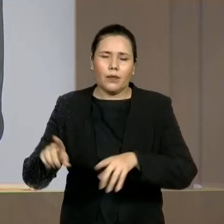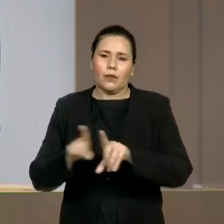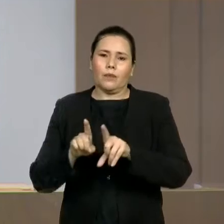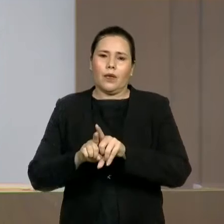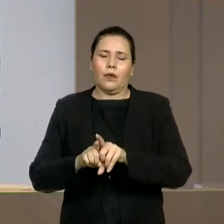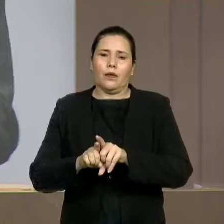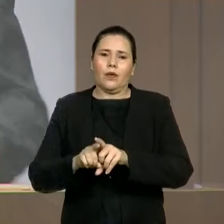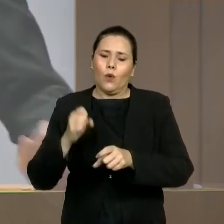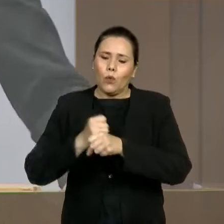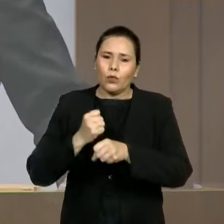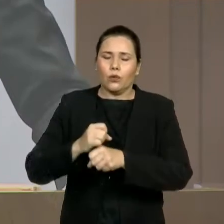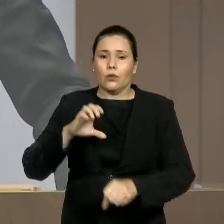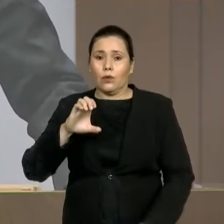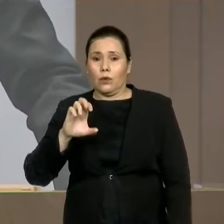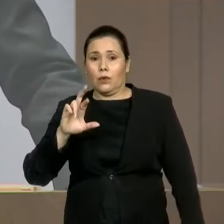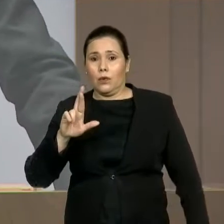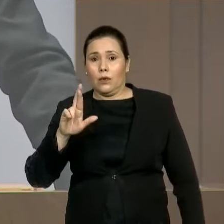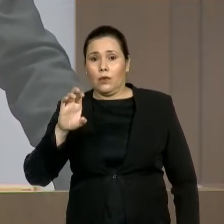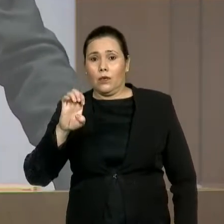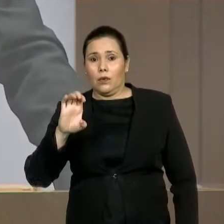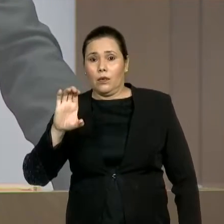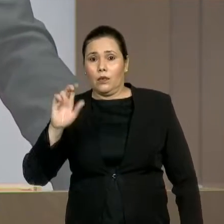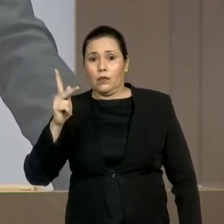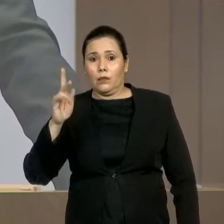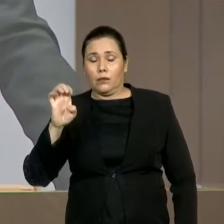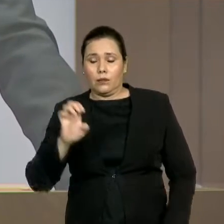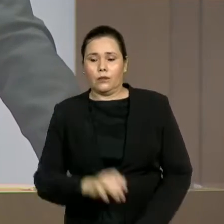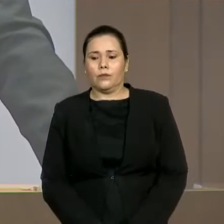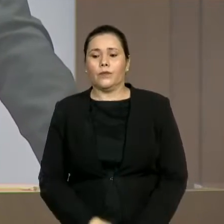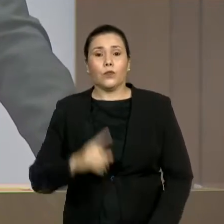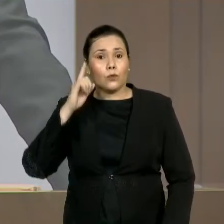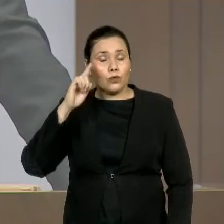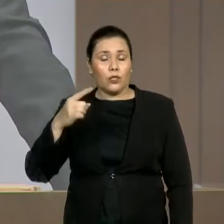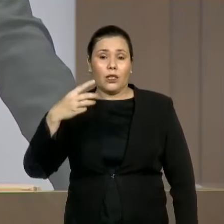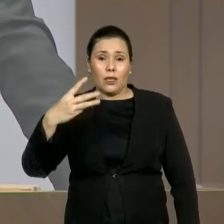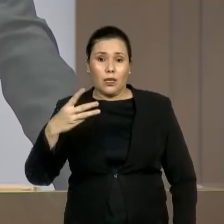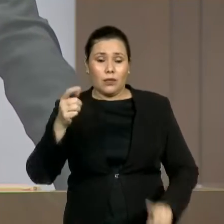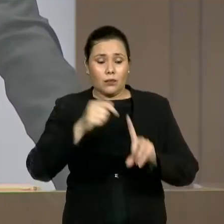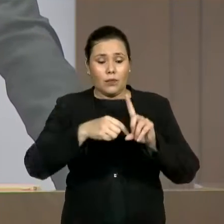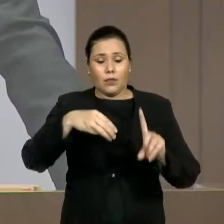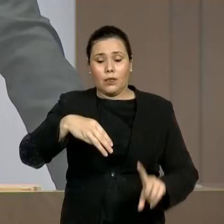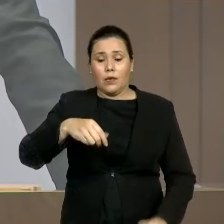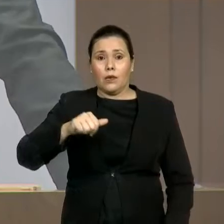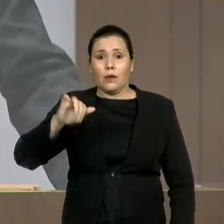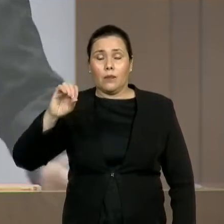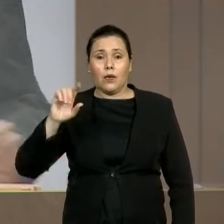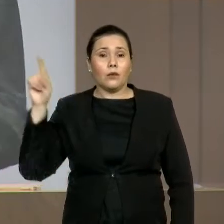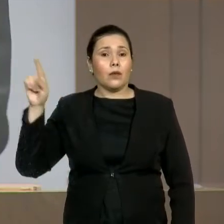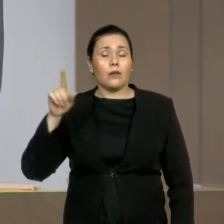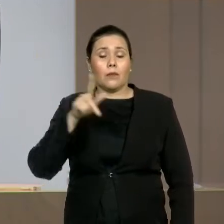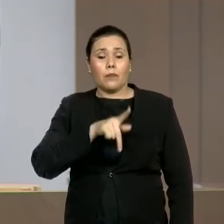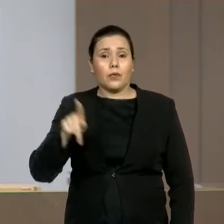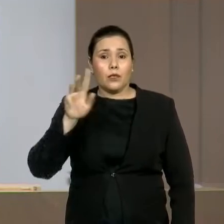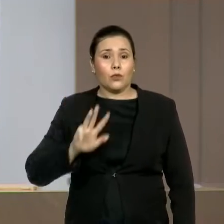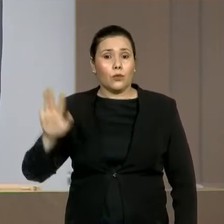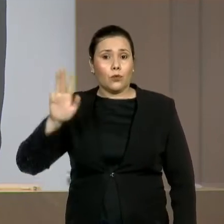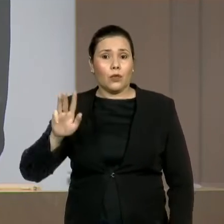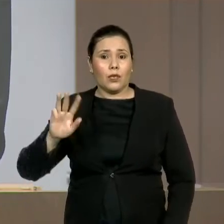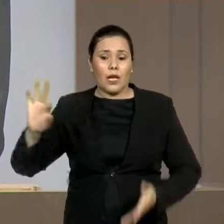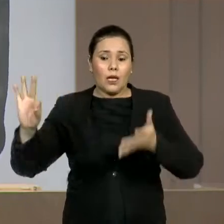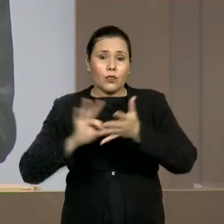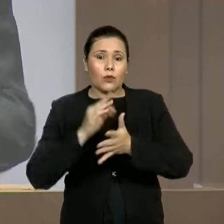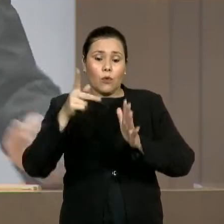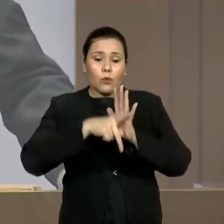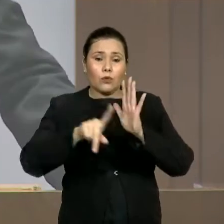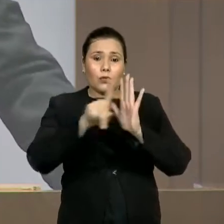isso, deputado Júlio, porque no último dia 3 de maio foi sancionado pelo presidente Lula um projeto de lei que deu